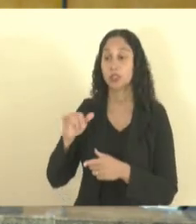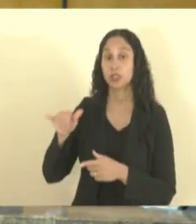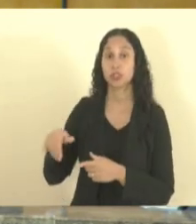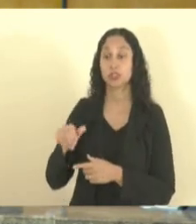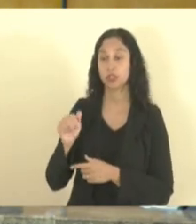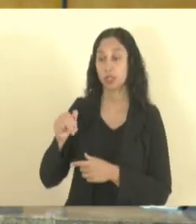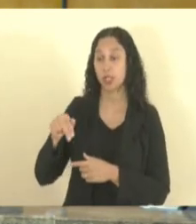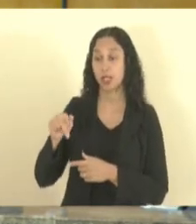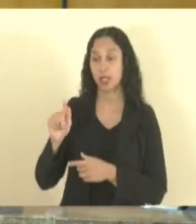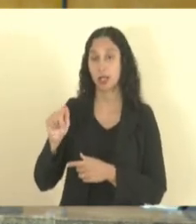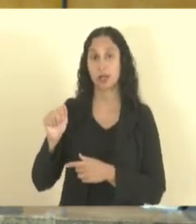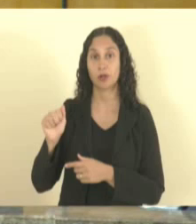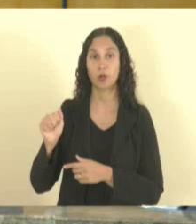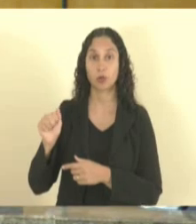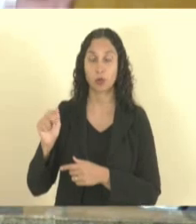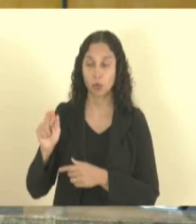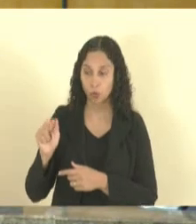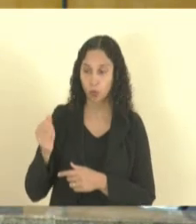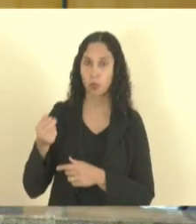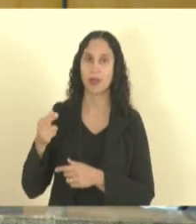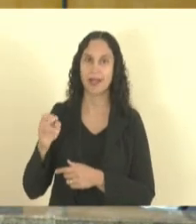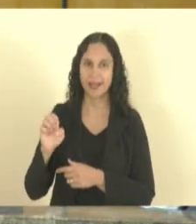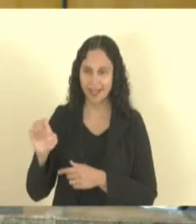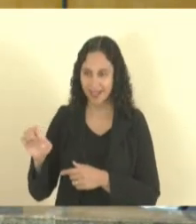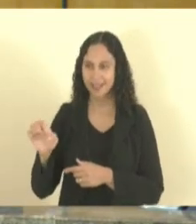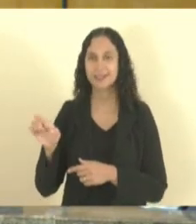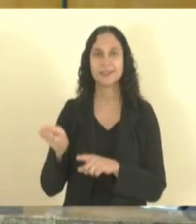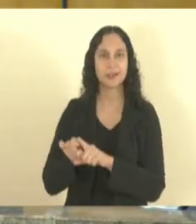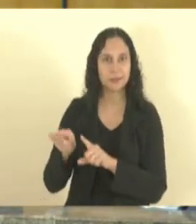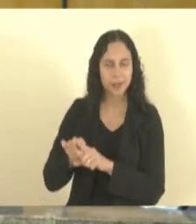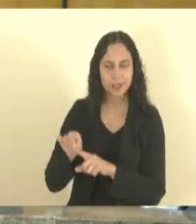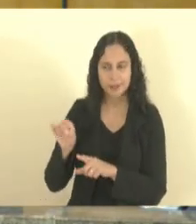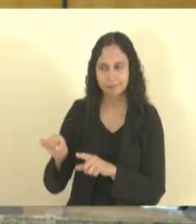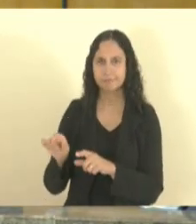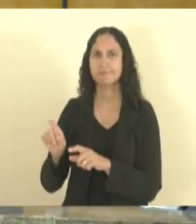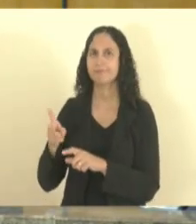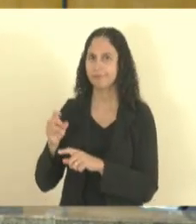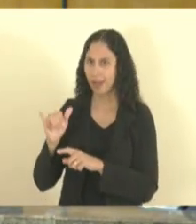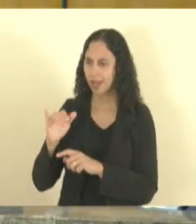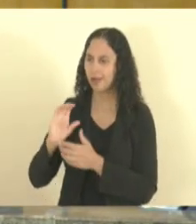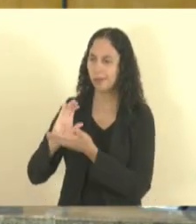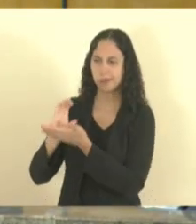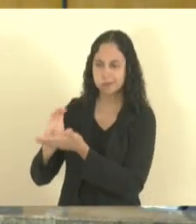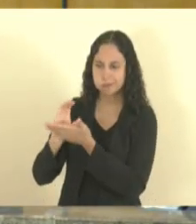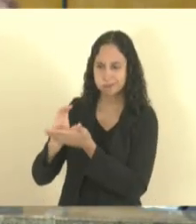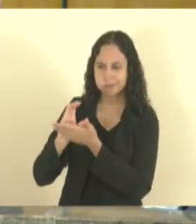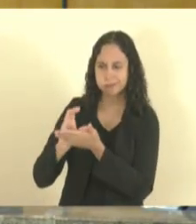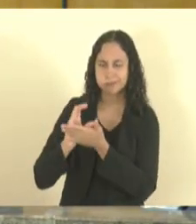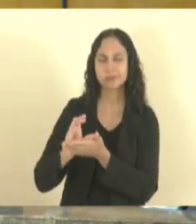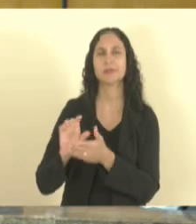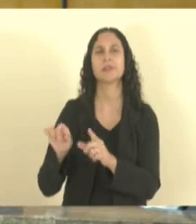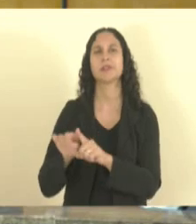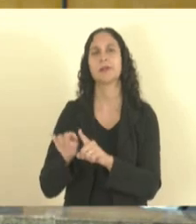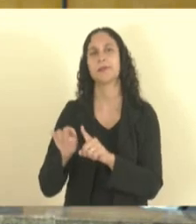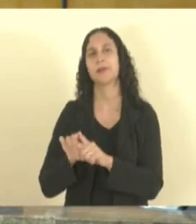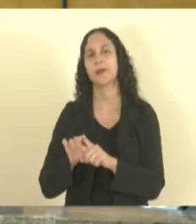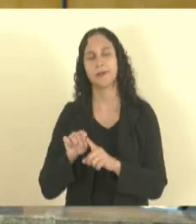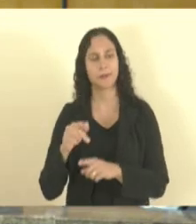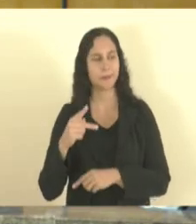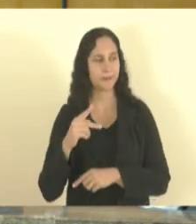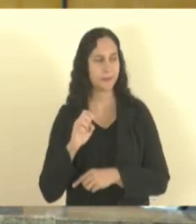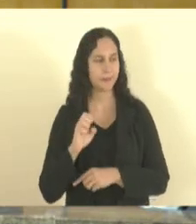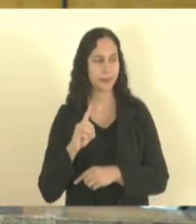na fase de infraestrutura então daqui a pouco Jaguaré também vai receber um volume grande de investimentos Pedro Canário e assim por diante então